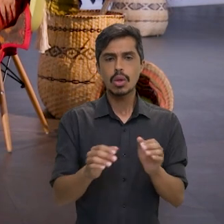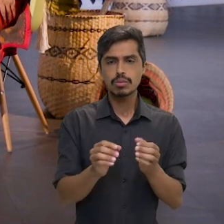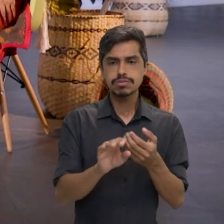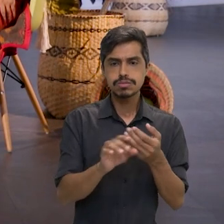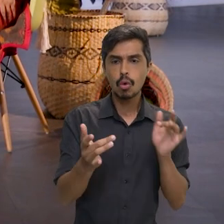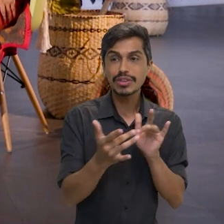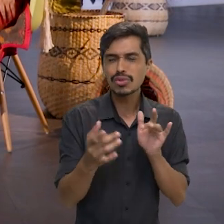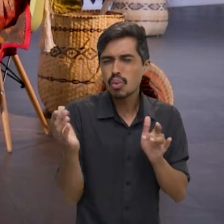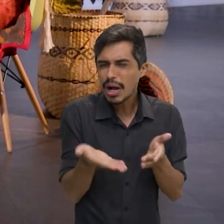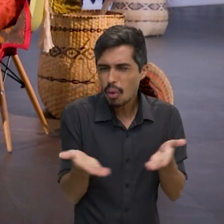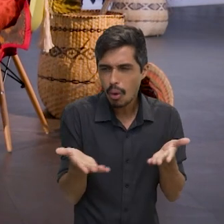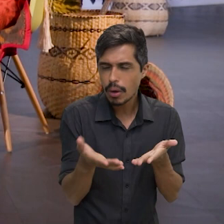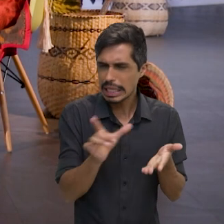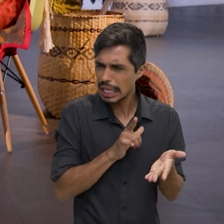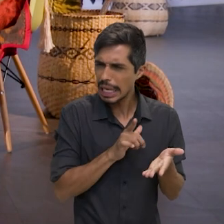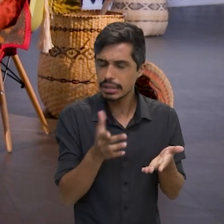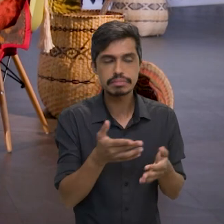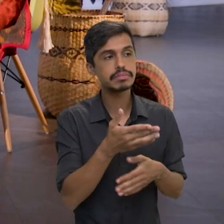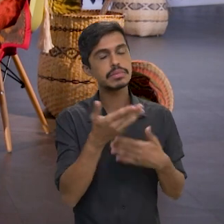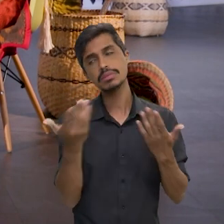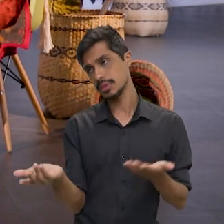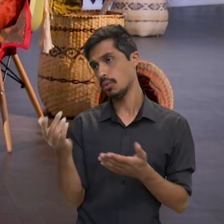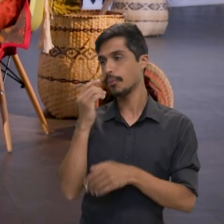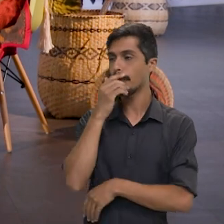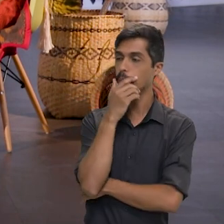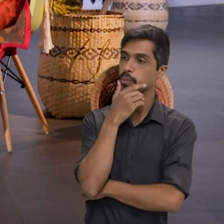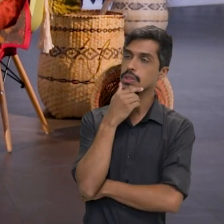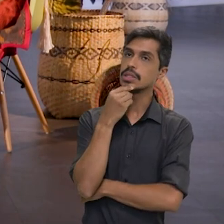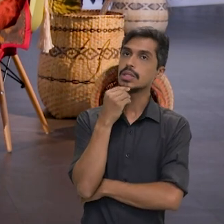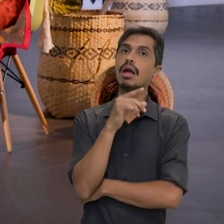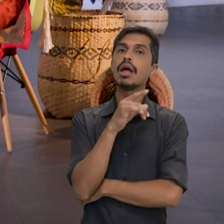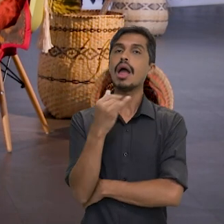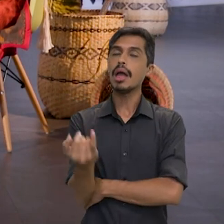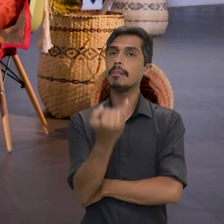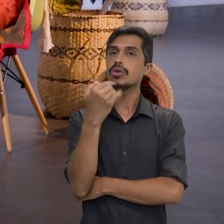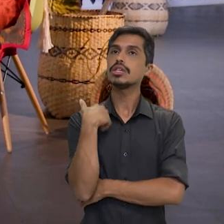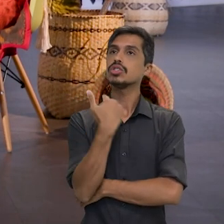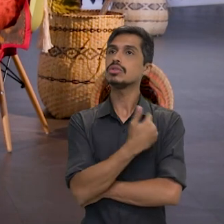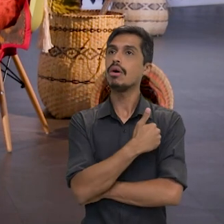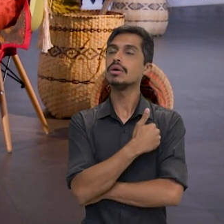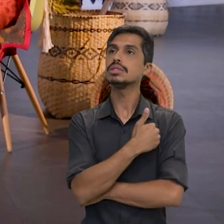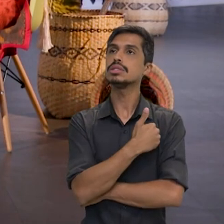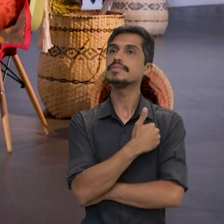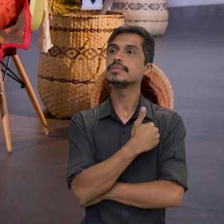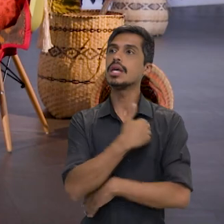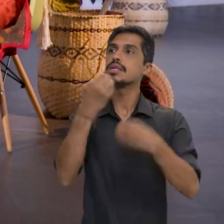contato? Conta um pouco para a Eu acho que também é importante a gente